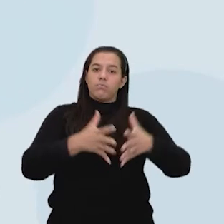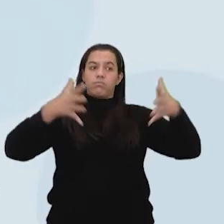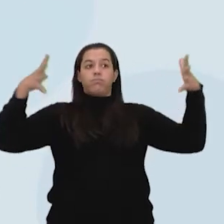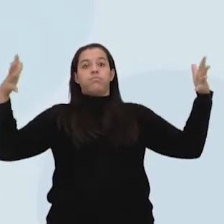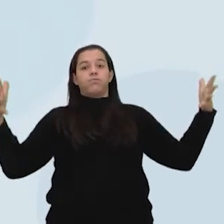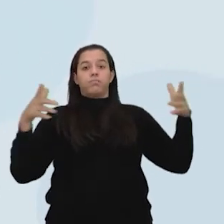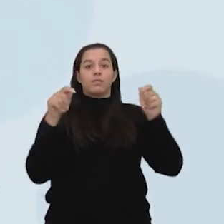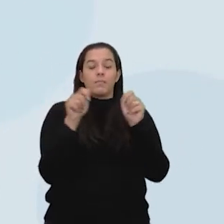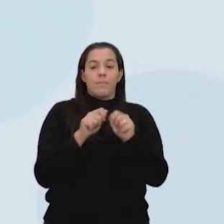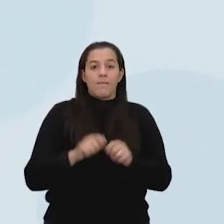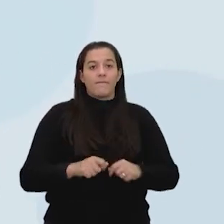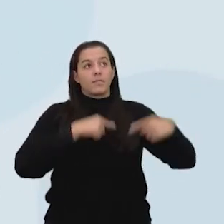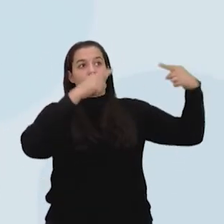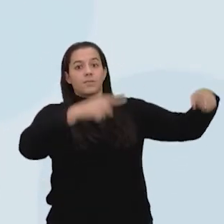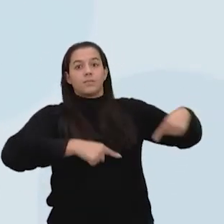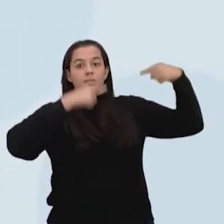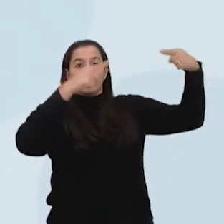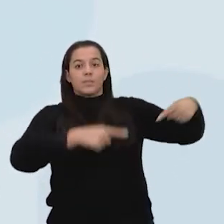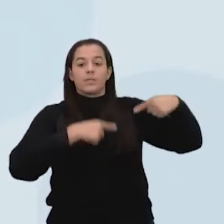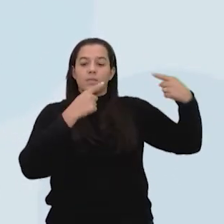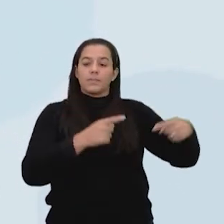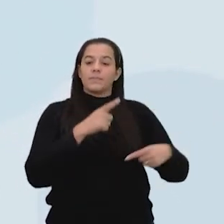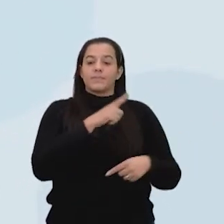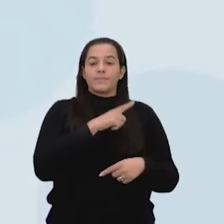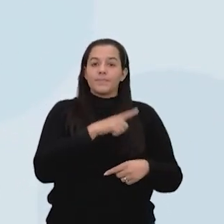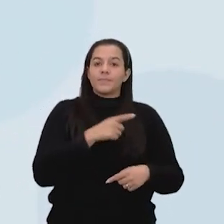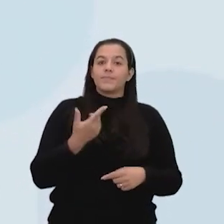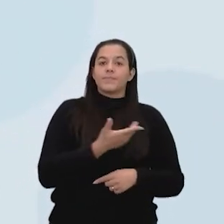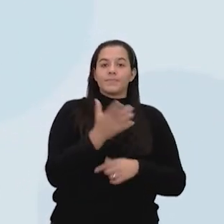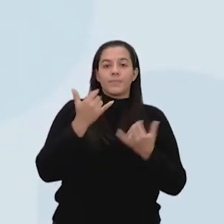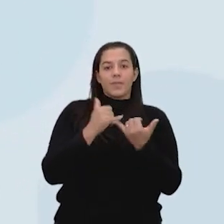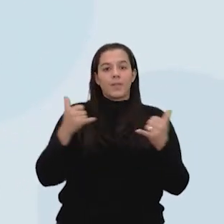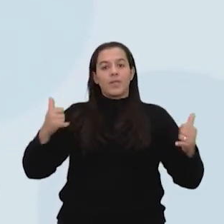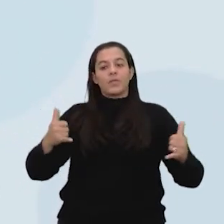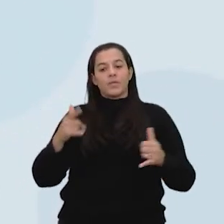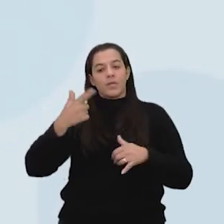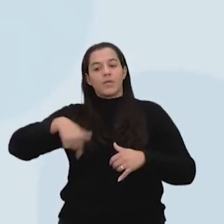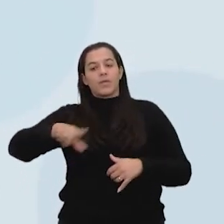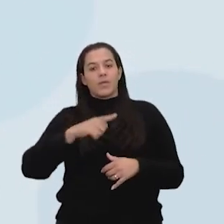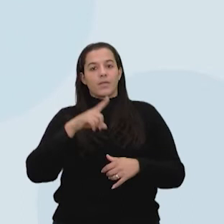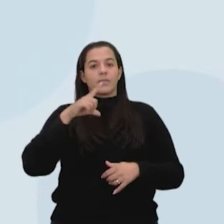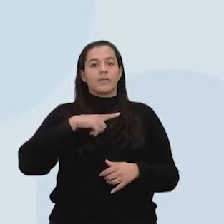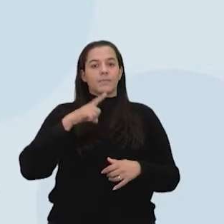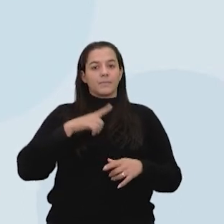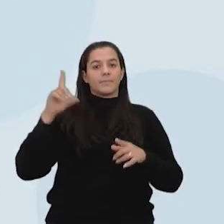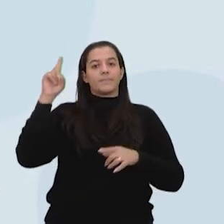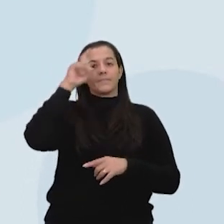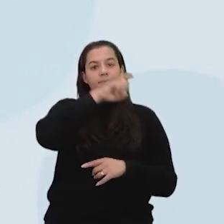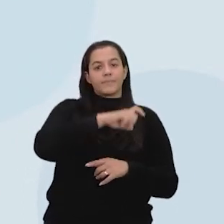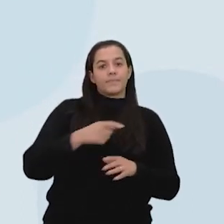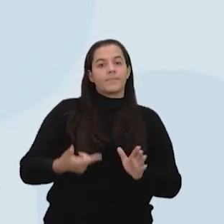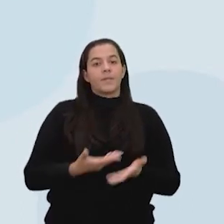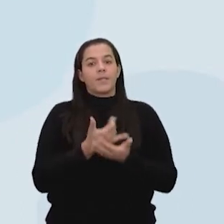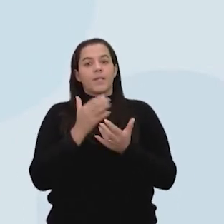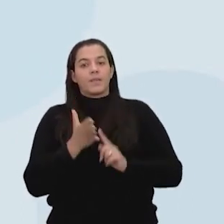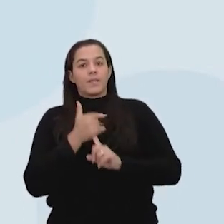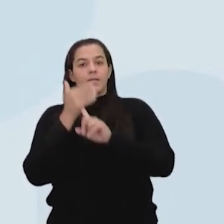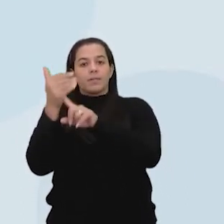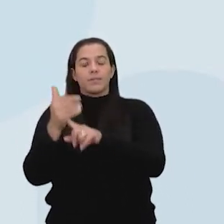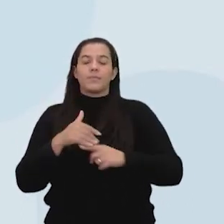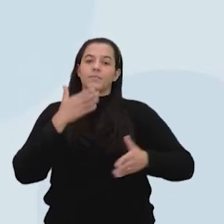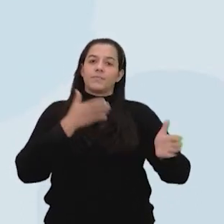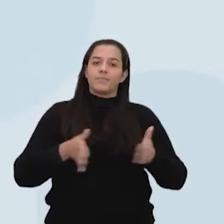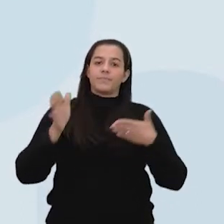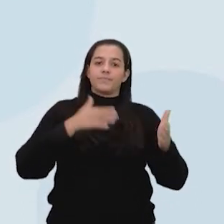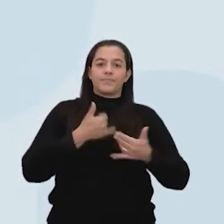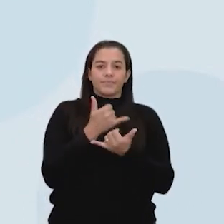produzir grandes quantidades de energia. A energia nuclear é bem flexível nesses aspectos, e é uma tecnologia capaz de gerar energia